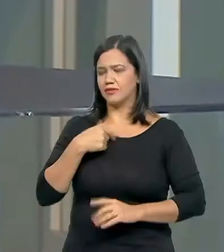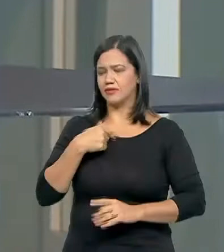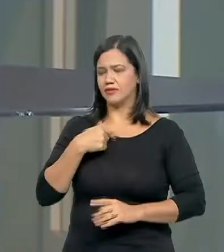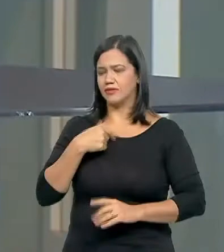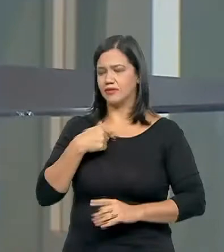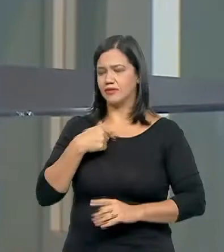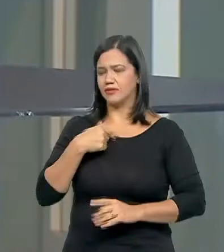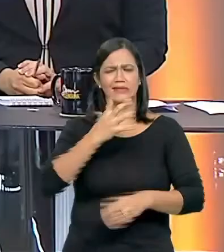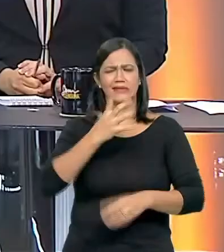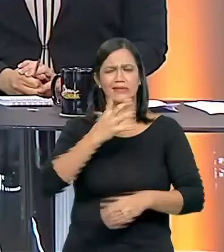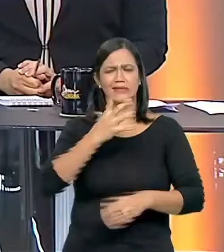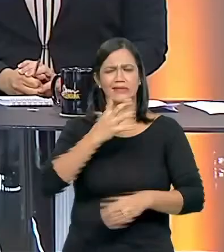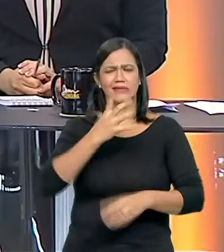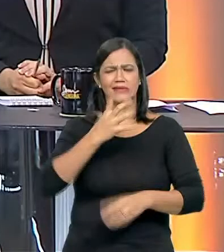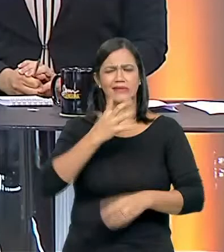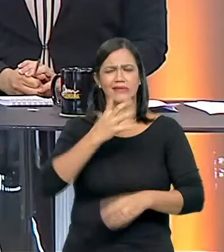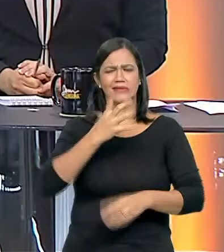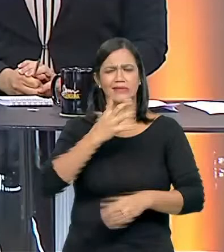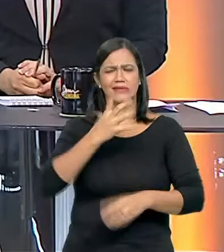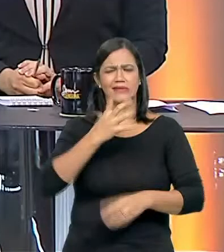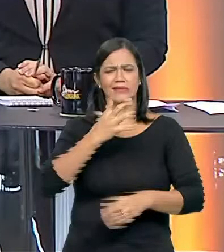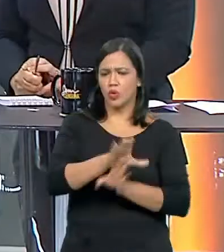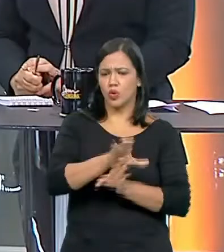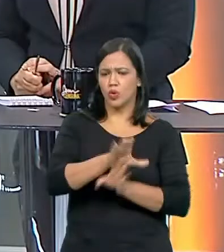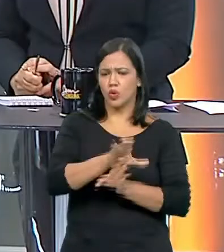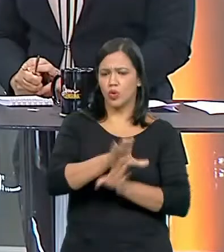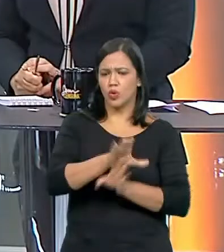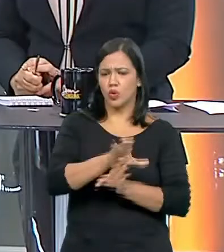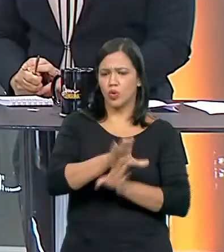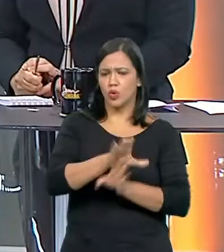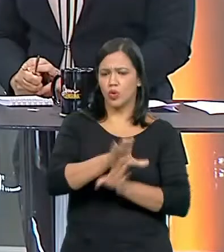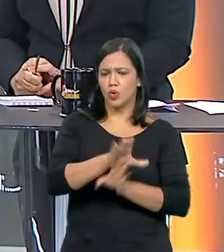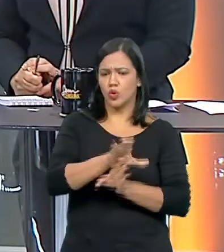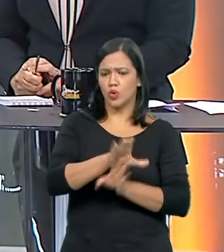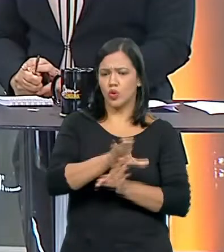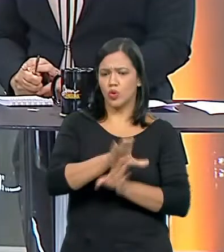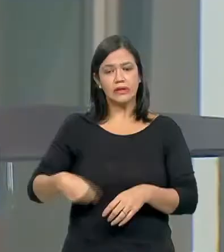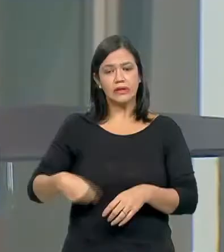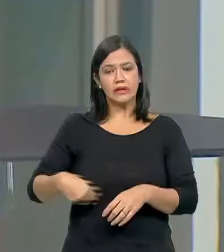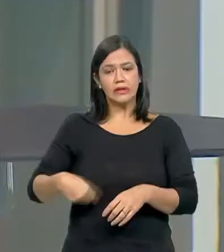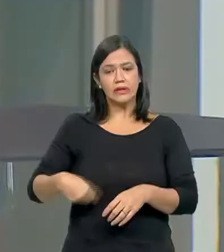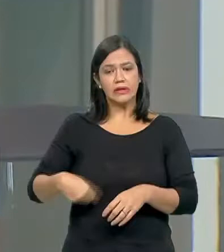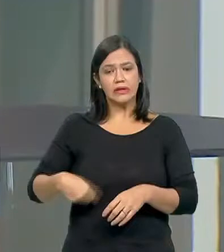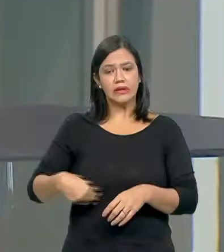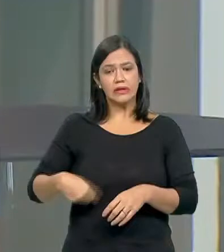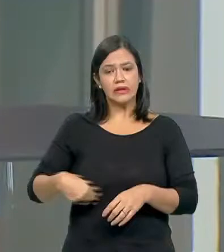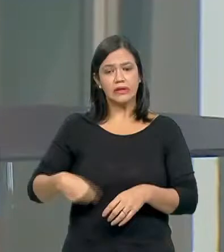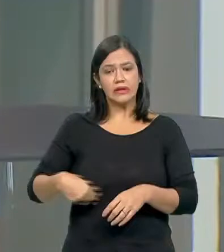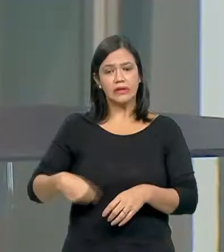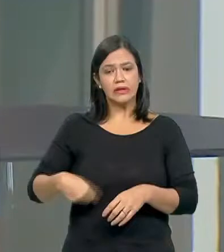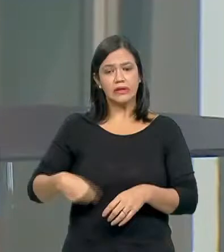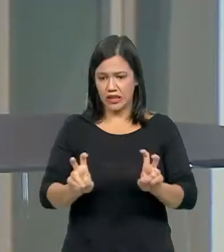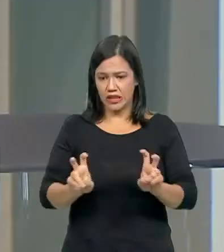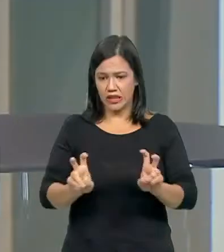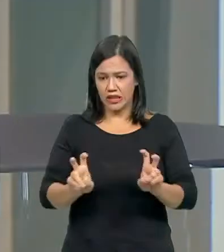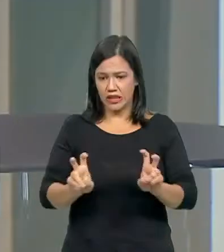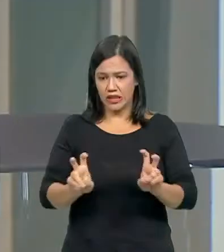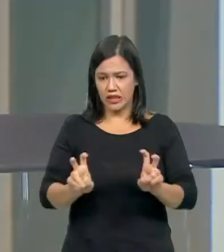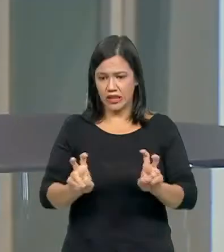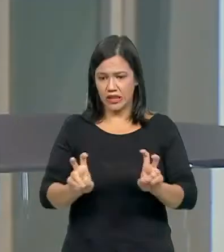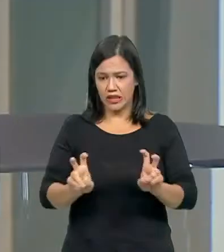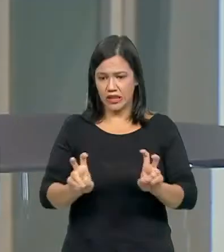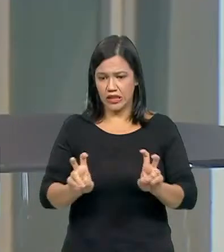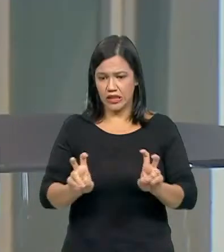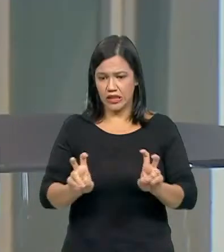Tem muito conselheiro, eu estou próximo do presidente, procuro conversar com ele sobre assuntos que interessam ao país,